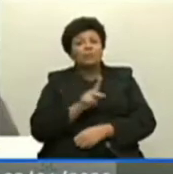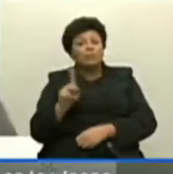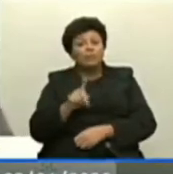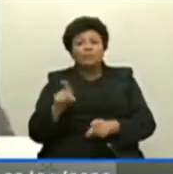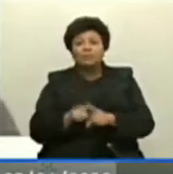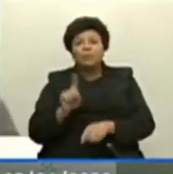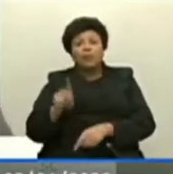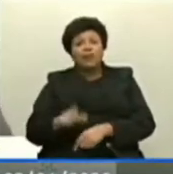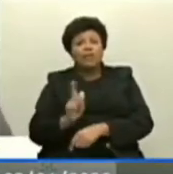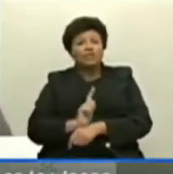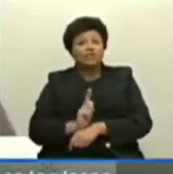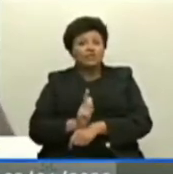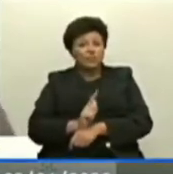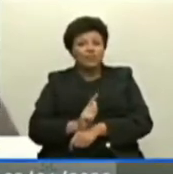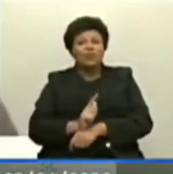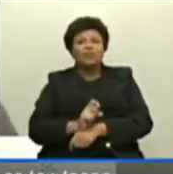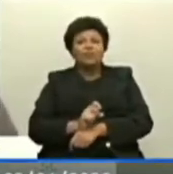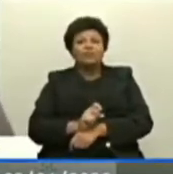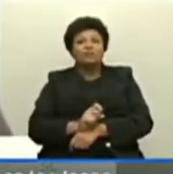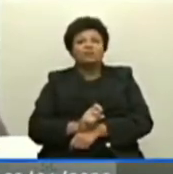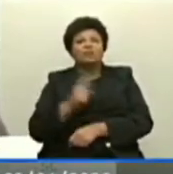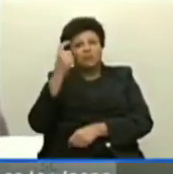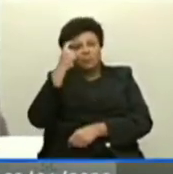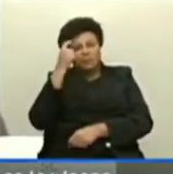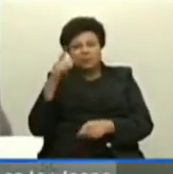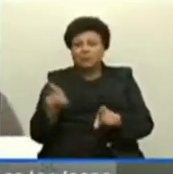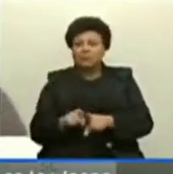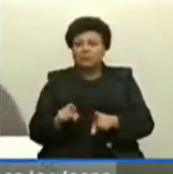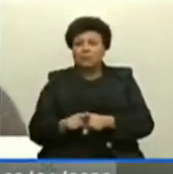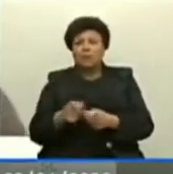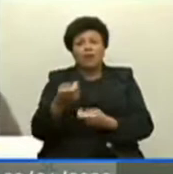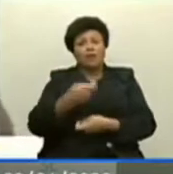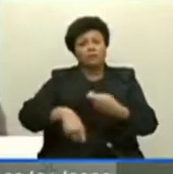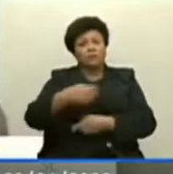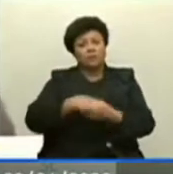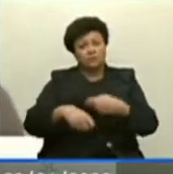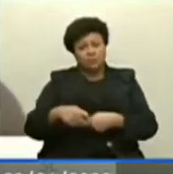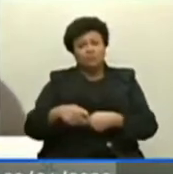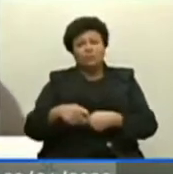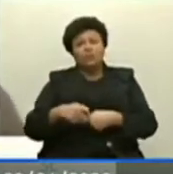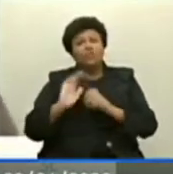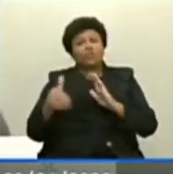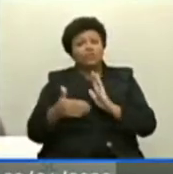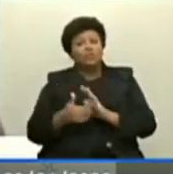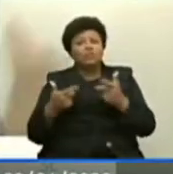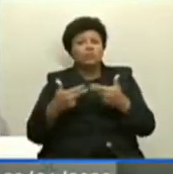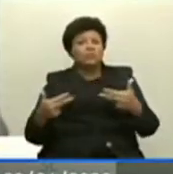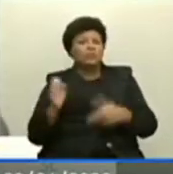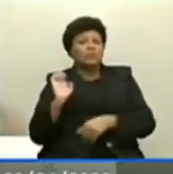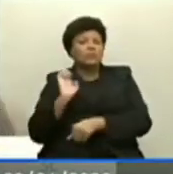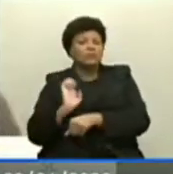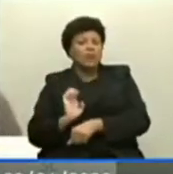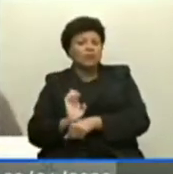é gestor. Então, sim, tem que ser pensado também, administrativamente, em toda essa questão do Estado, uma